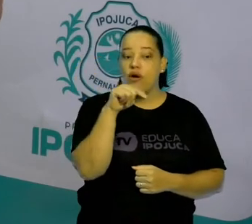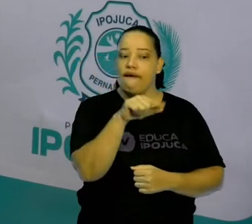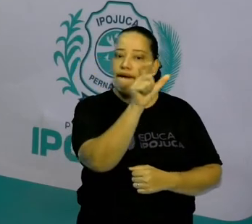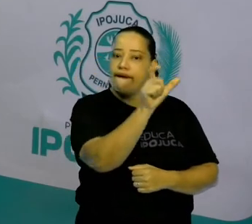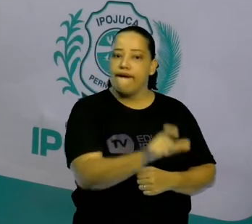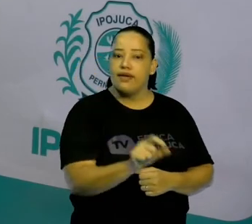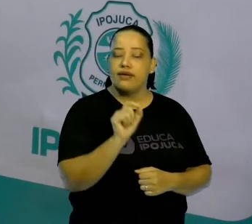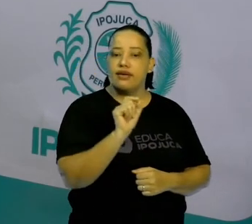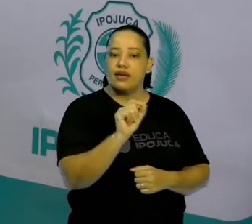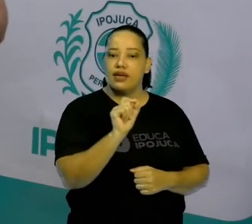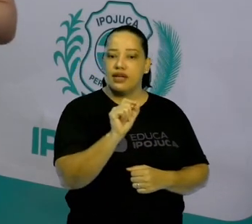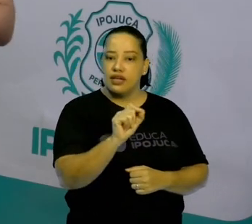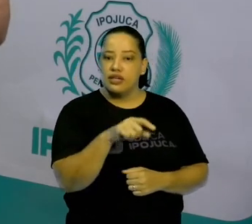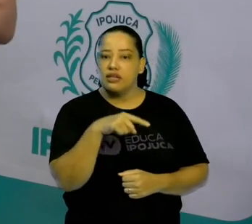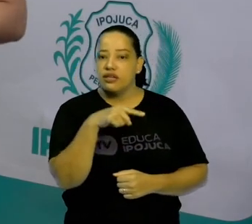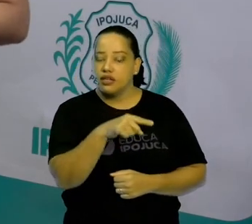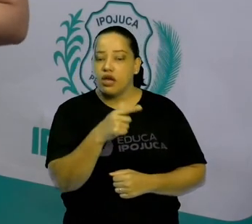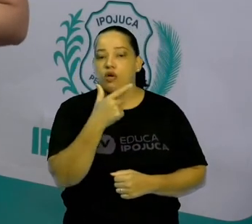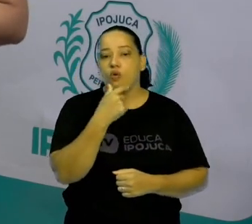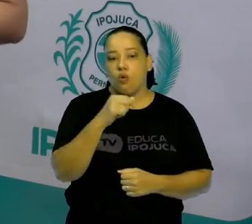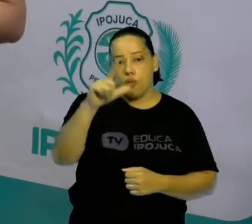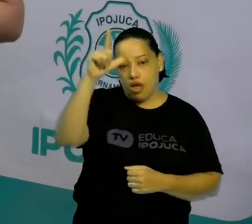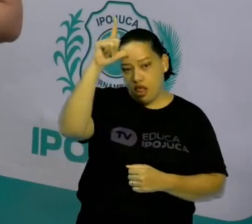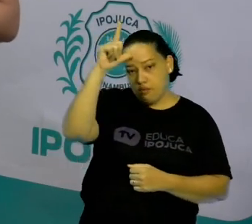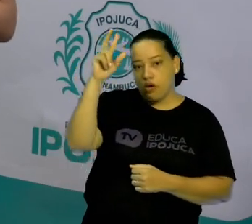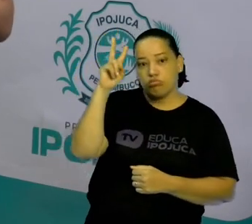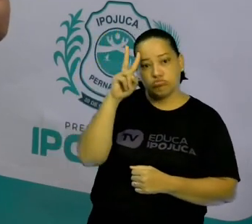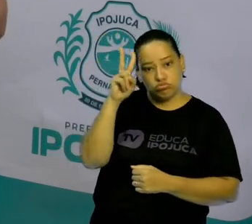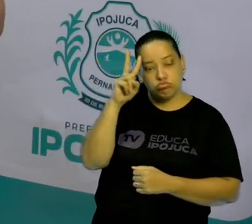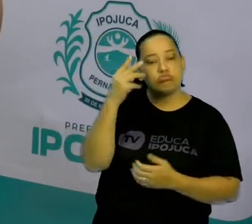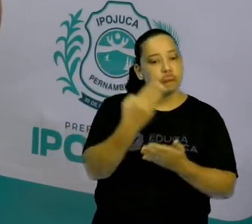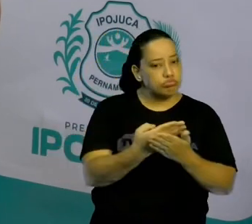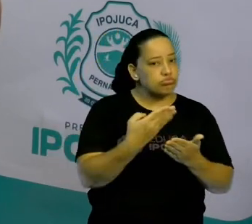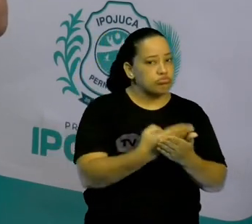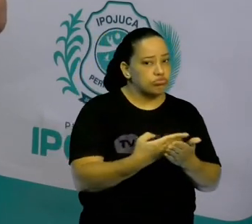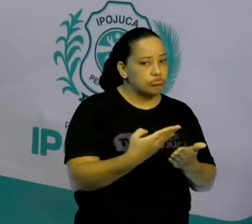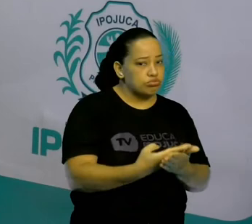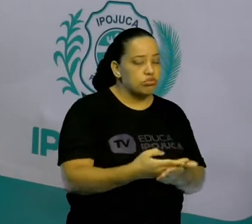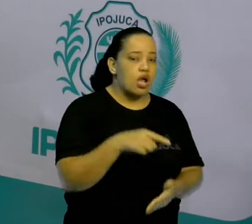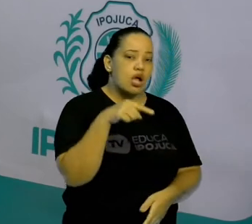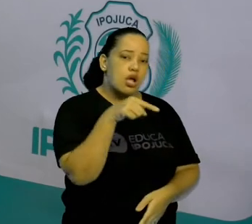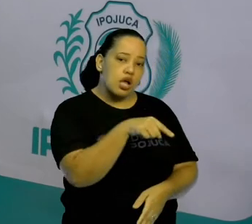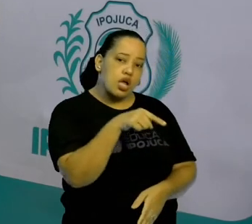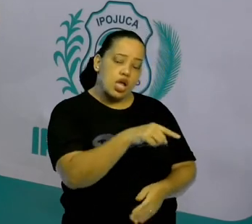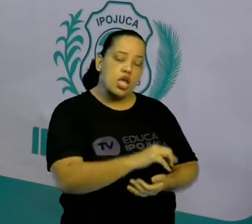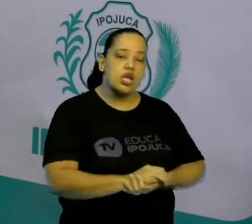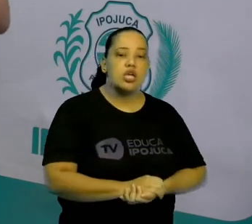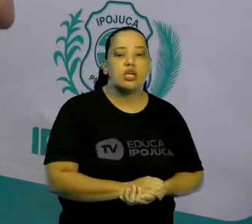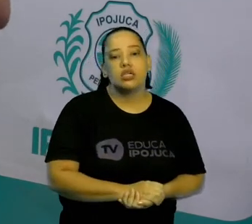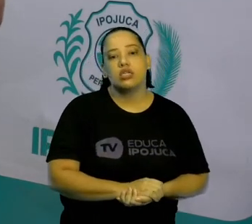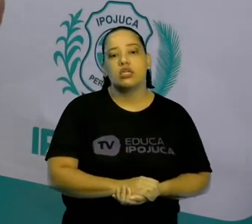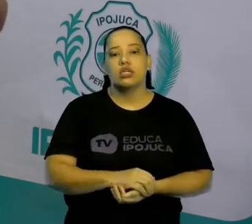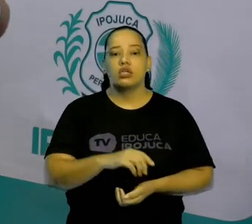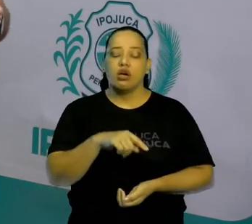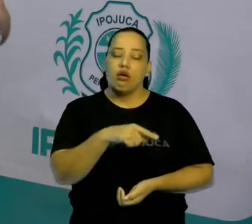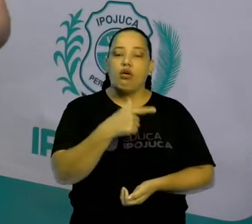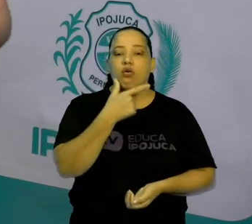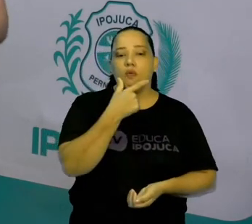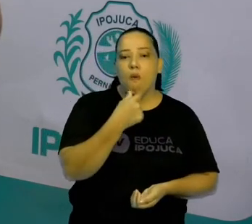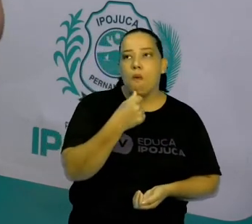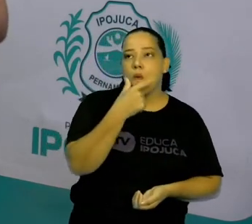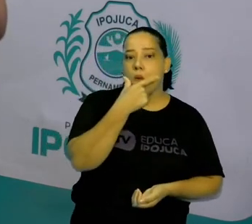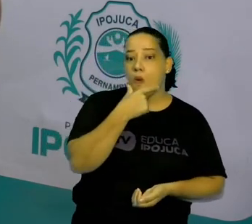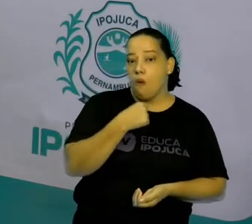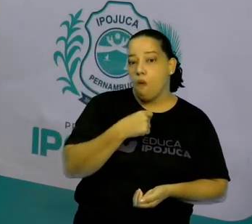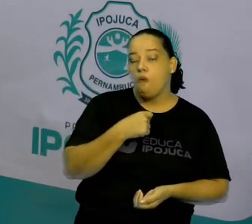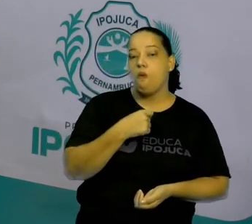o Hank, um alemão, a história do alemão, dizia que a história era a história dos grandes homens e